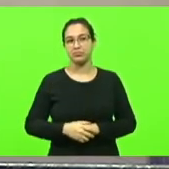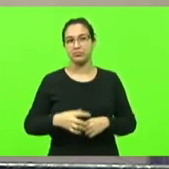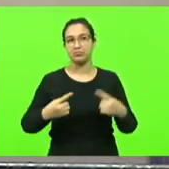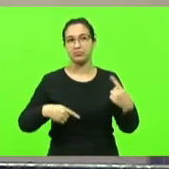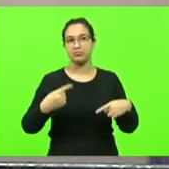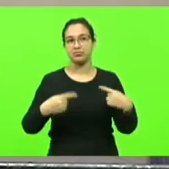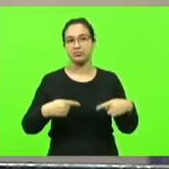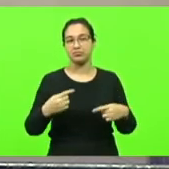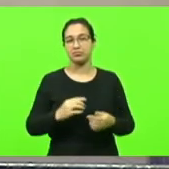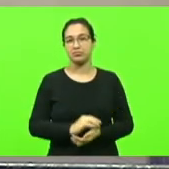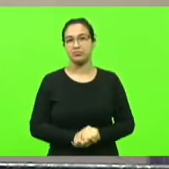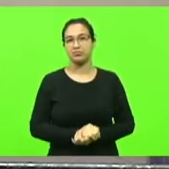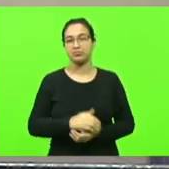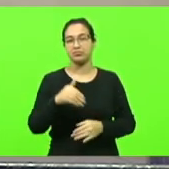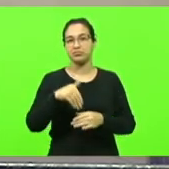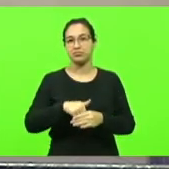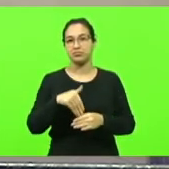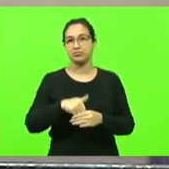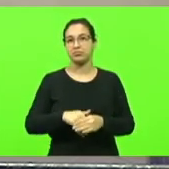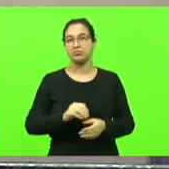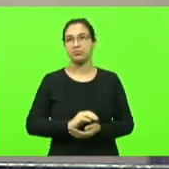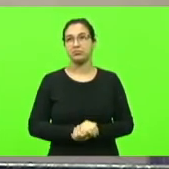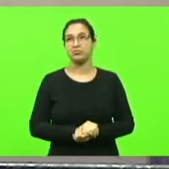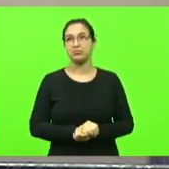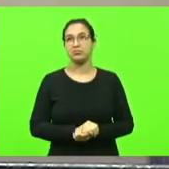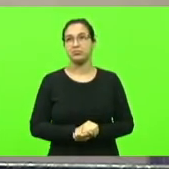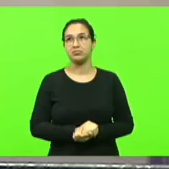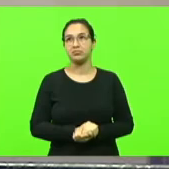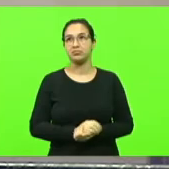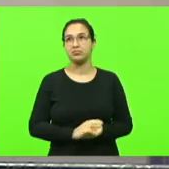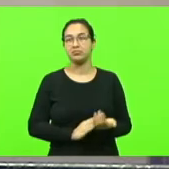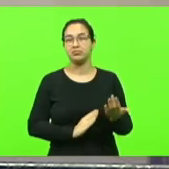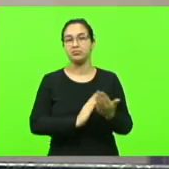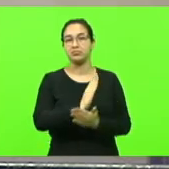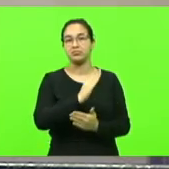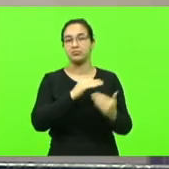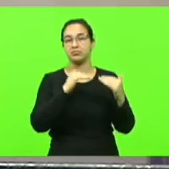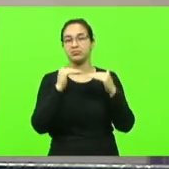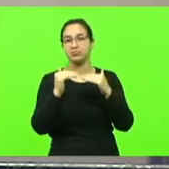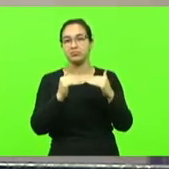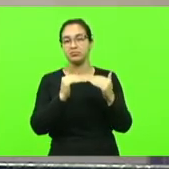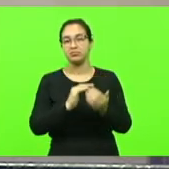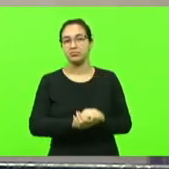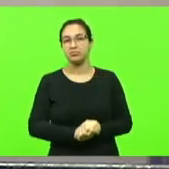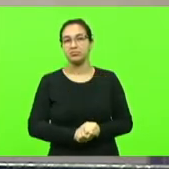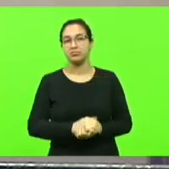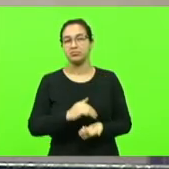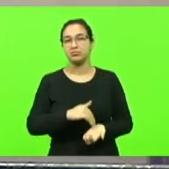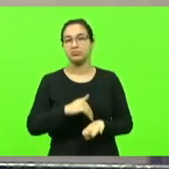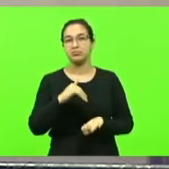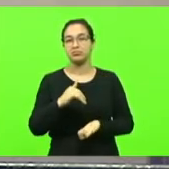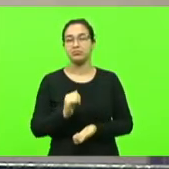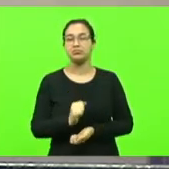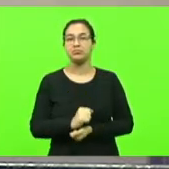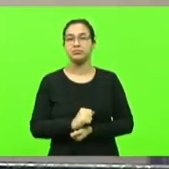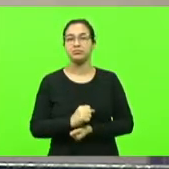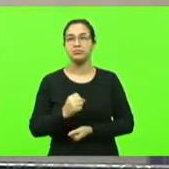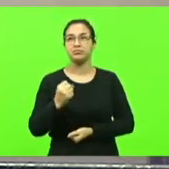em votação aprovado por unanimidade moções moção